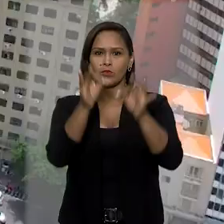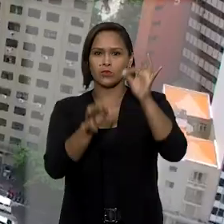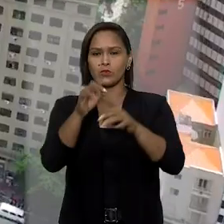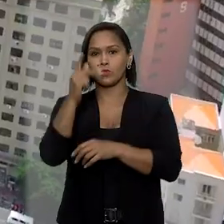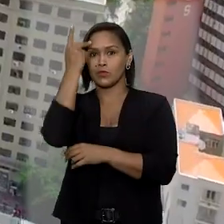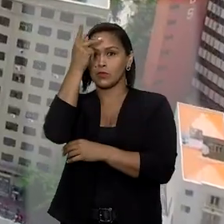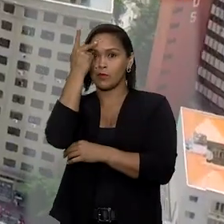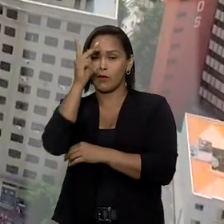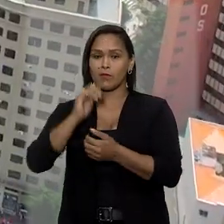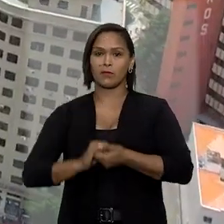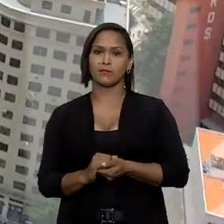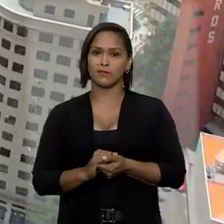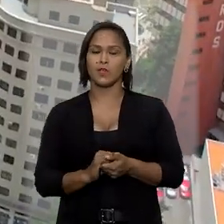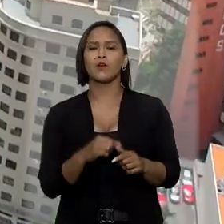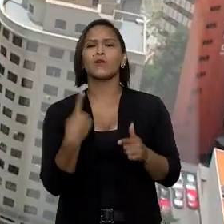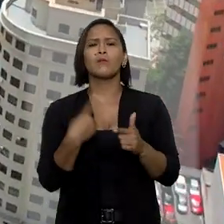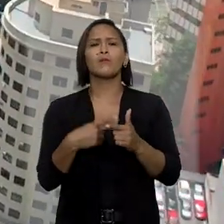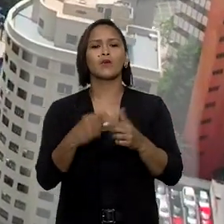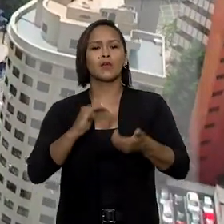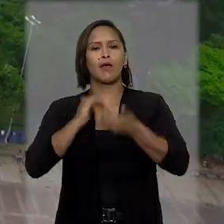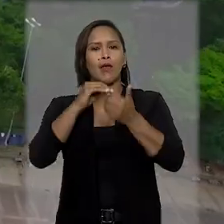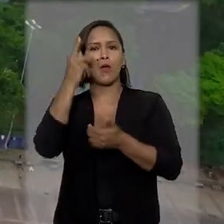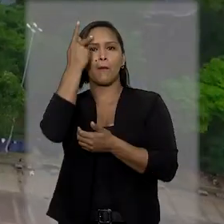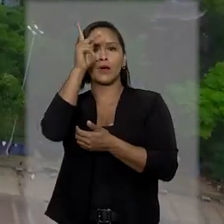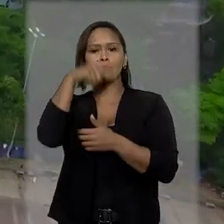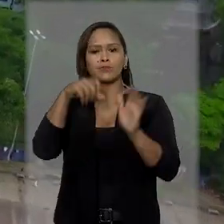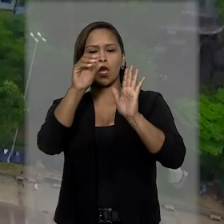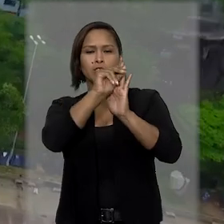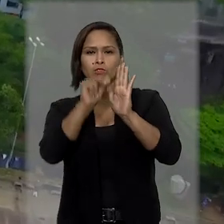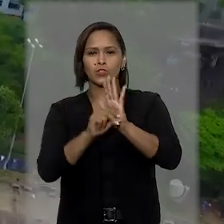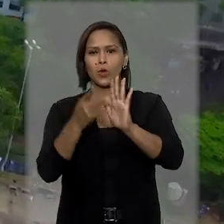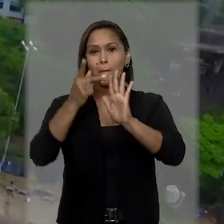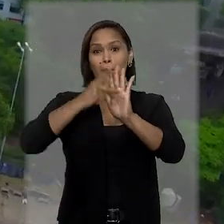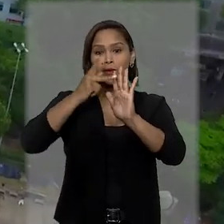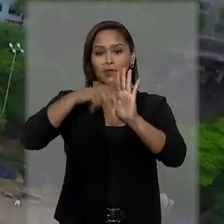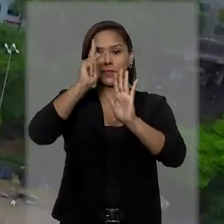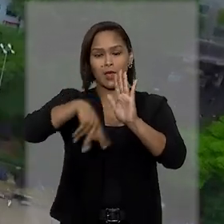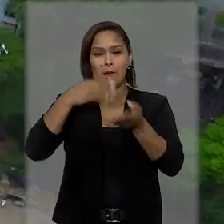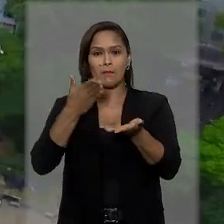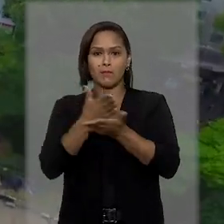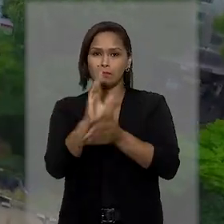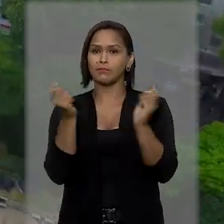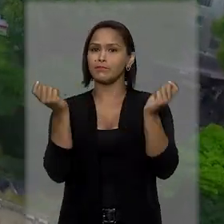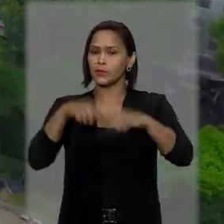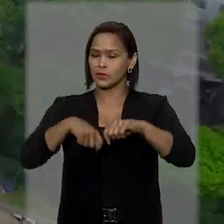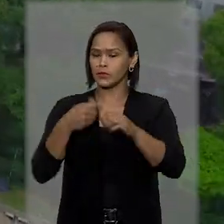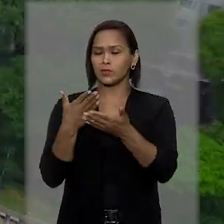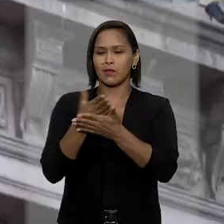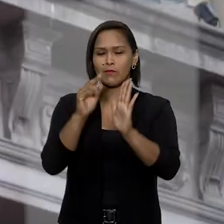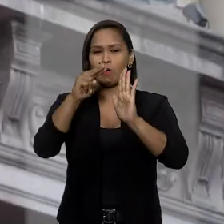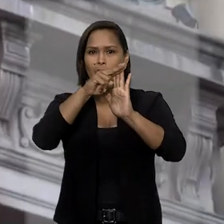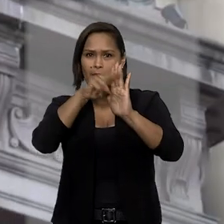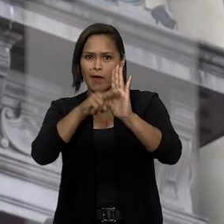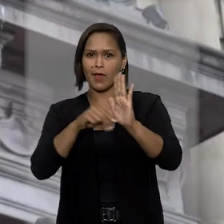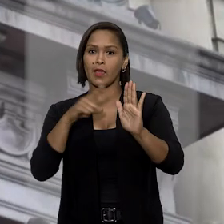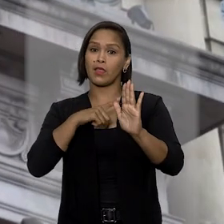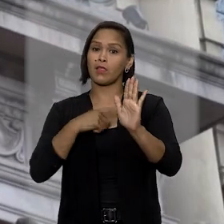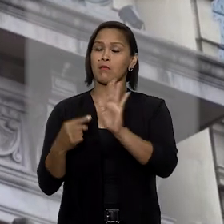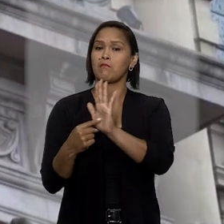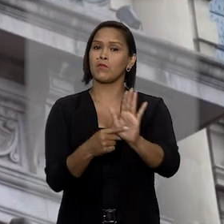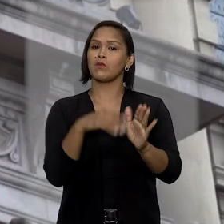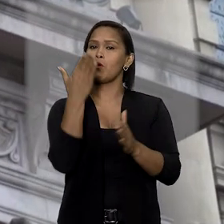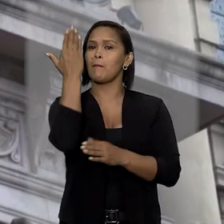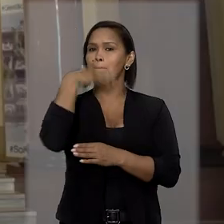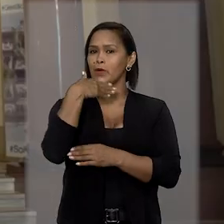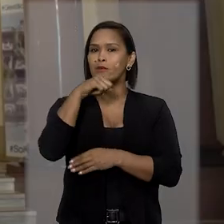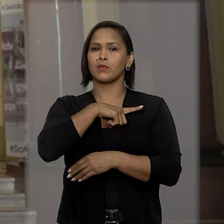Justiça de São Paulo. Isto porque a Corte Paulista editou portaria que condiciona o ingresso nos prédios do tribunal à apresentação